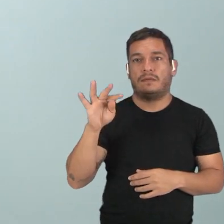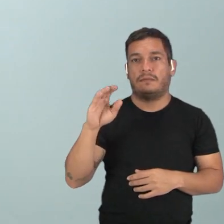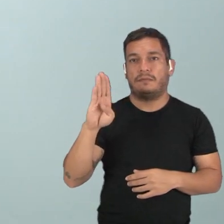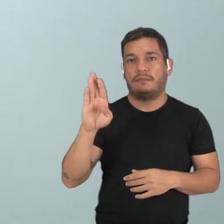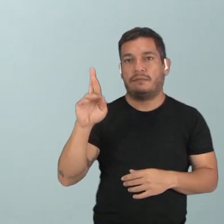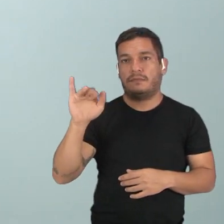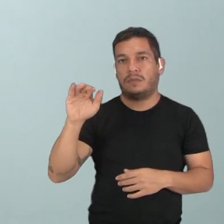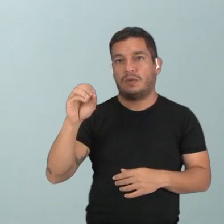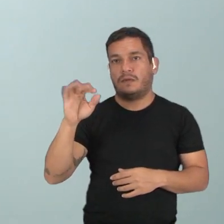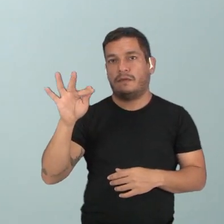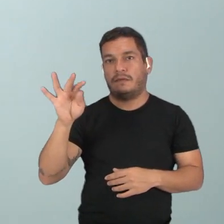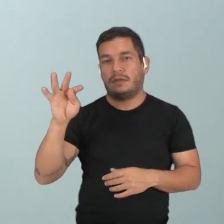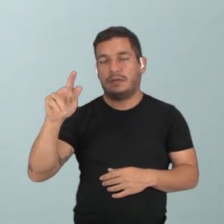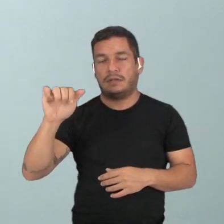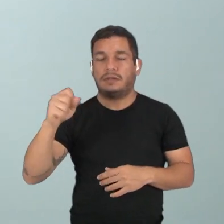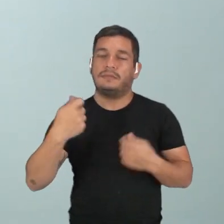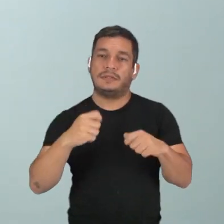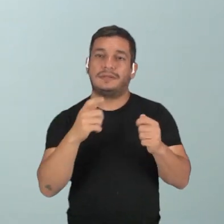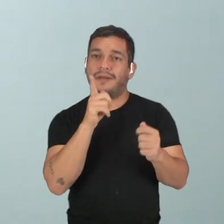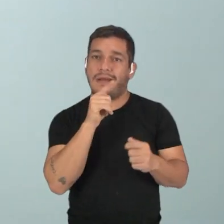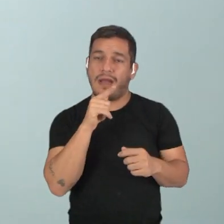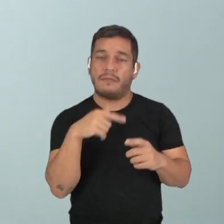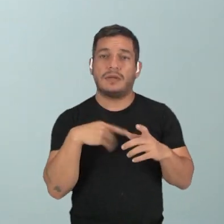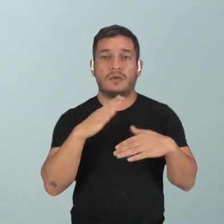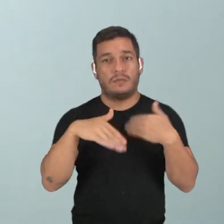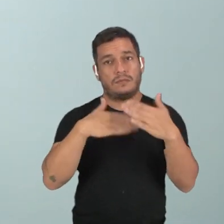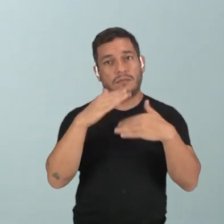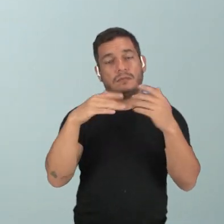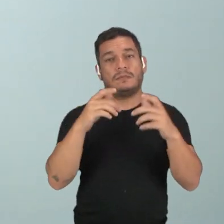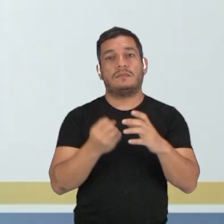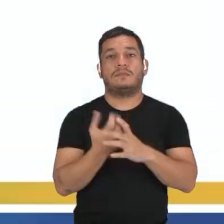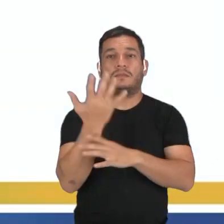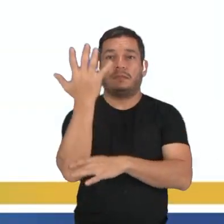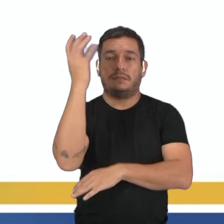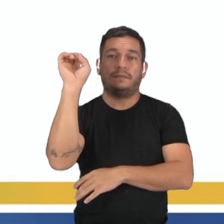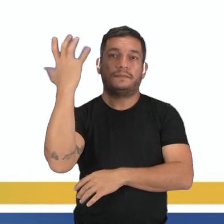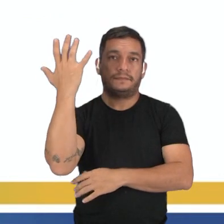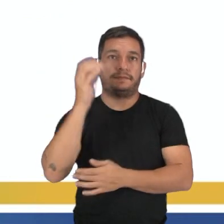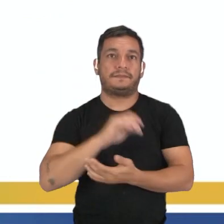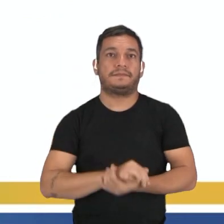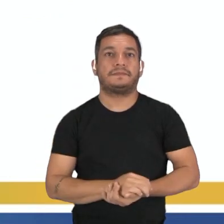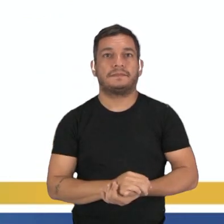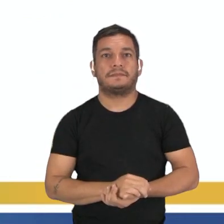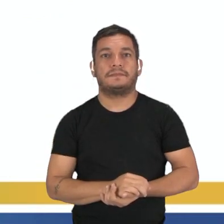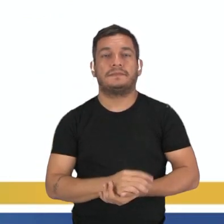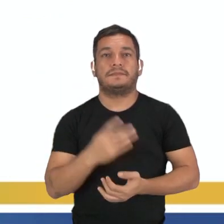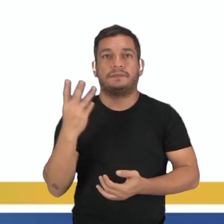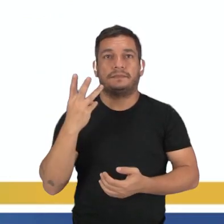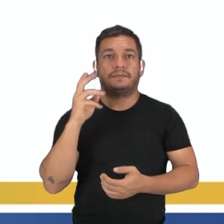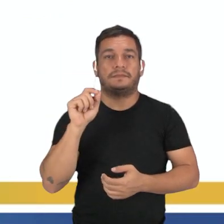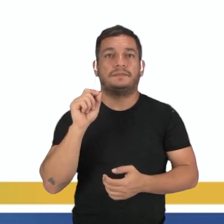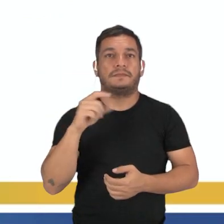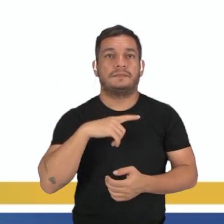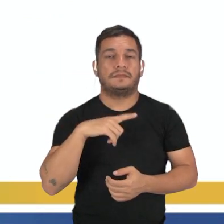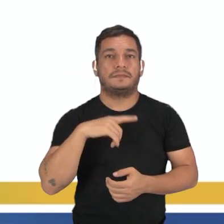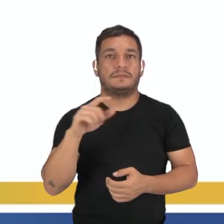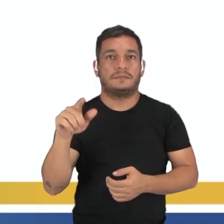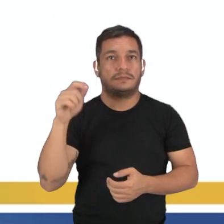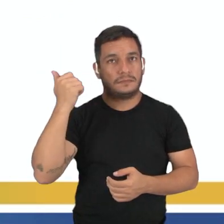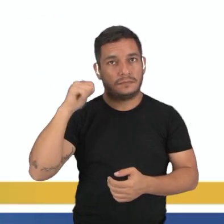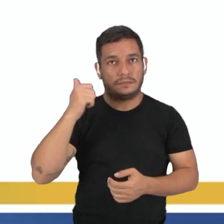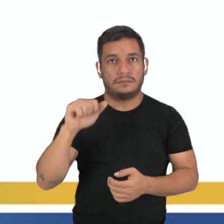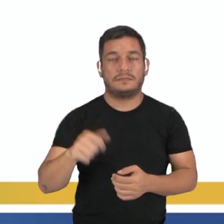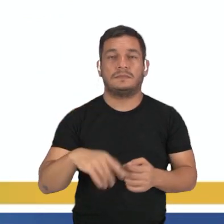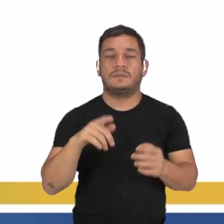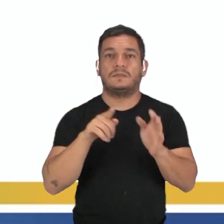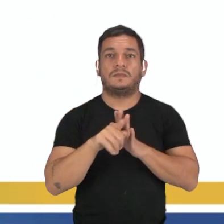tem uma certa dependência da água para que o processo de reprodução aconteça. Já na questão 3, nós temos aí o seguinte.